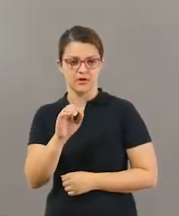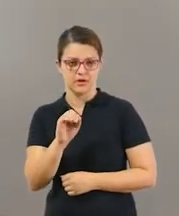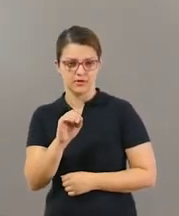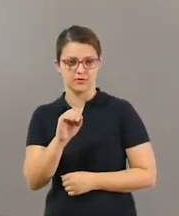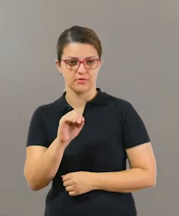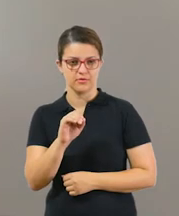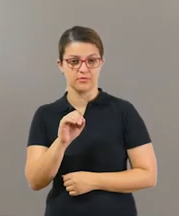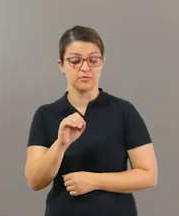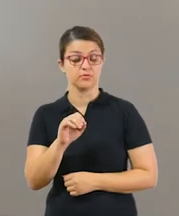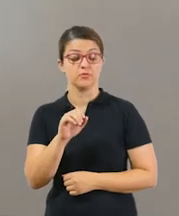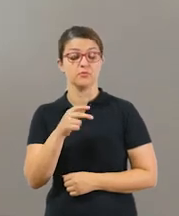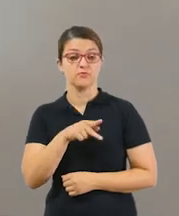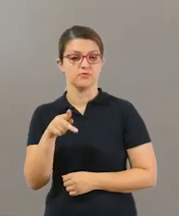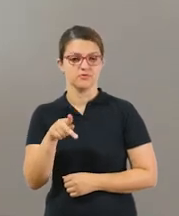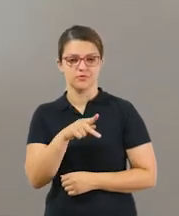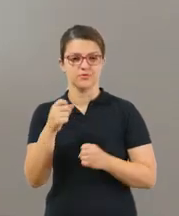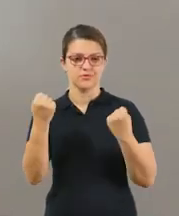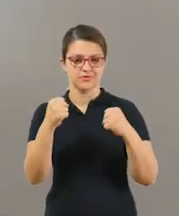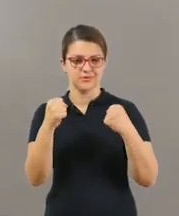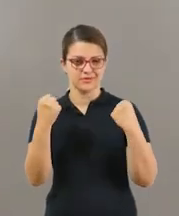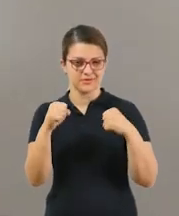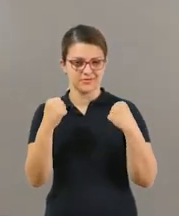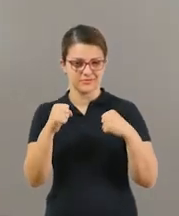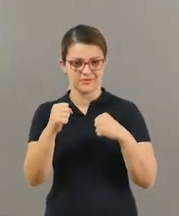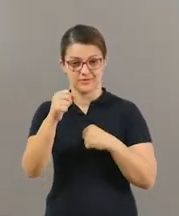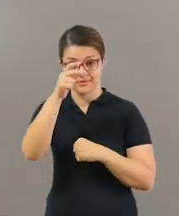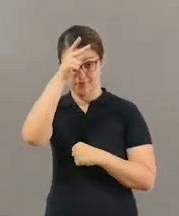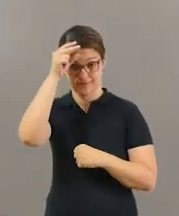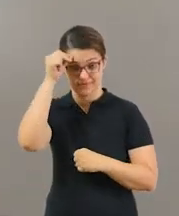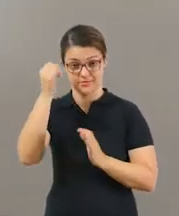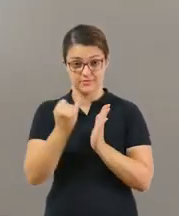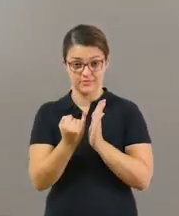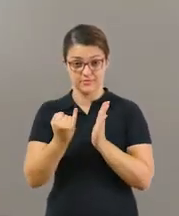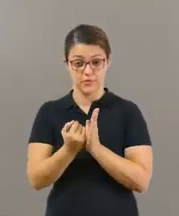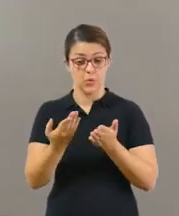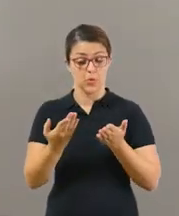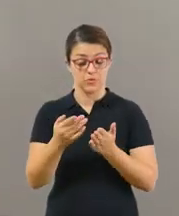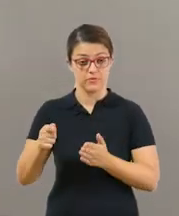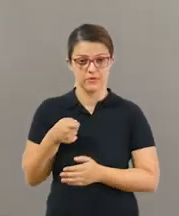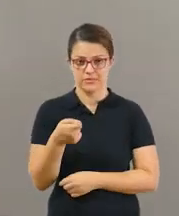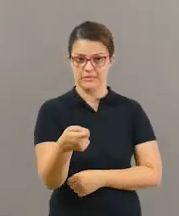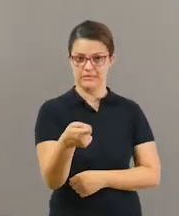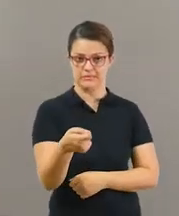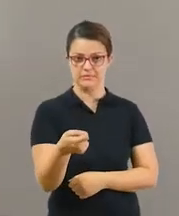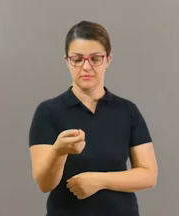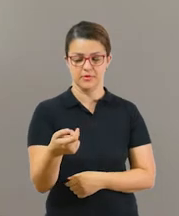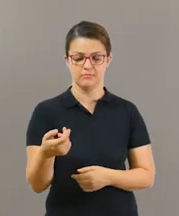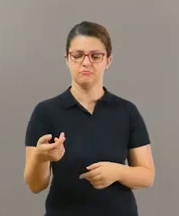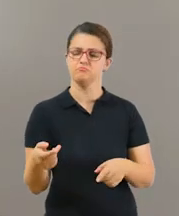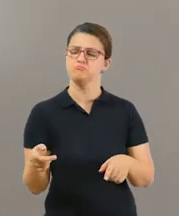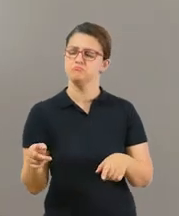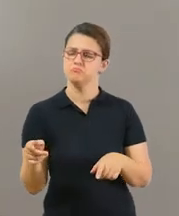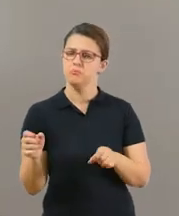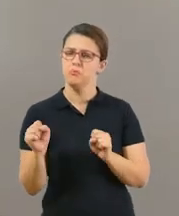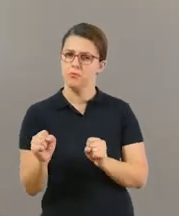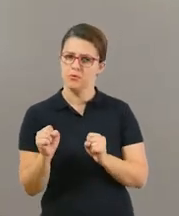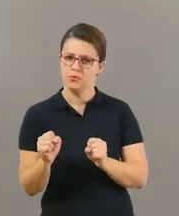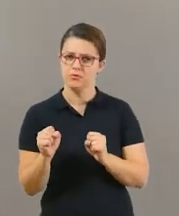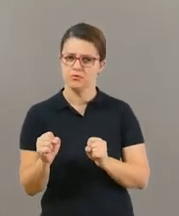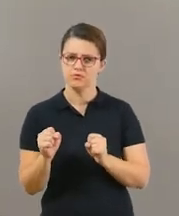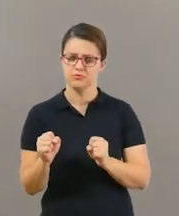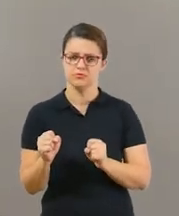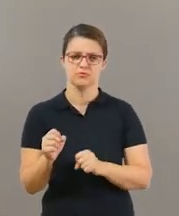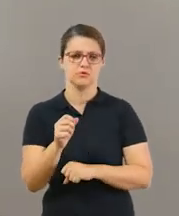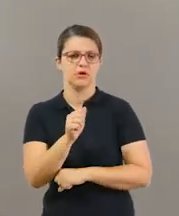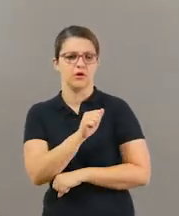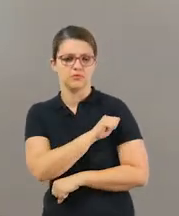bem-vindos para mais uma aula de Educação Física, tá bom? Hoje nós vamos falar um pouco sobre esgrima. Essa atividade dá para fazer muito bem com os alunos de pré 1 até